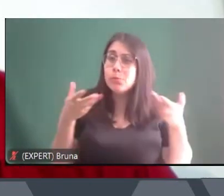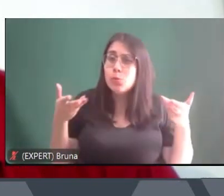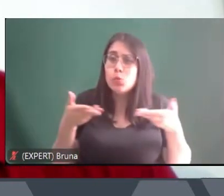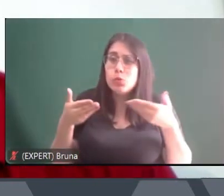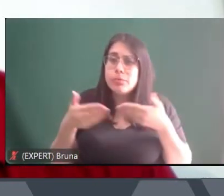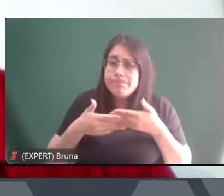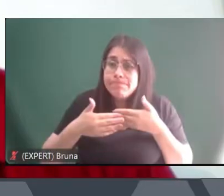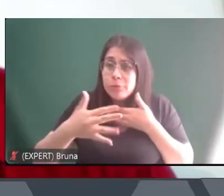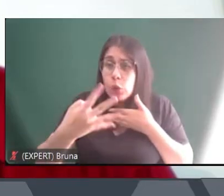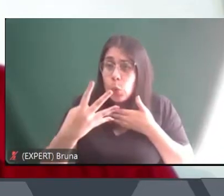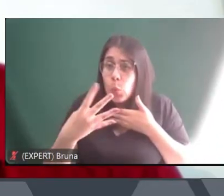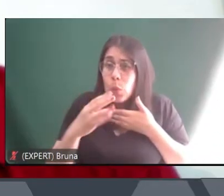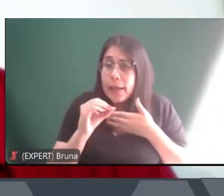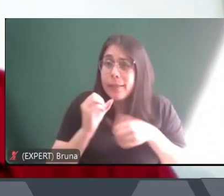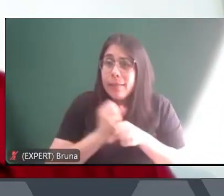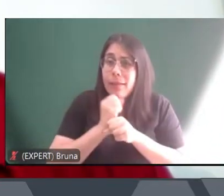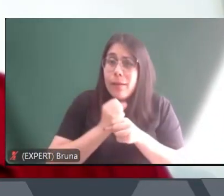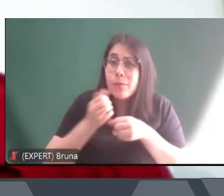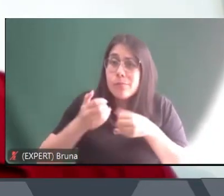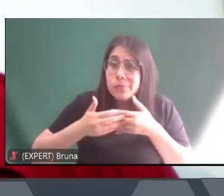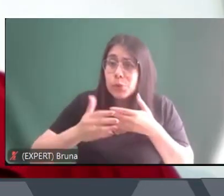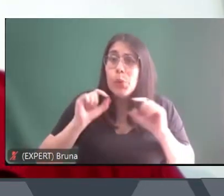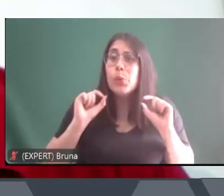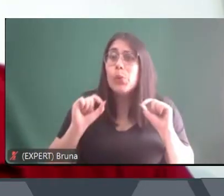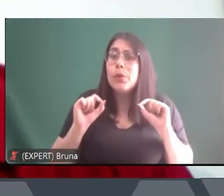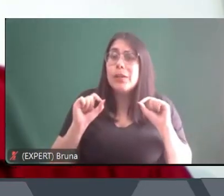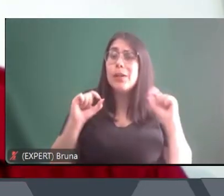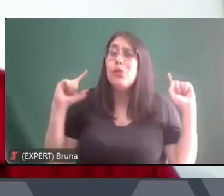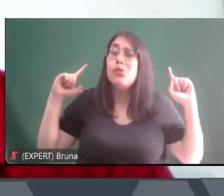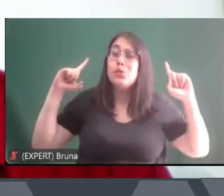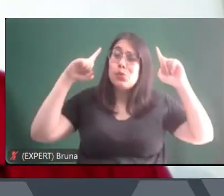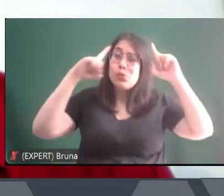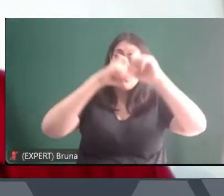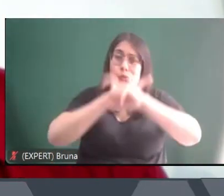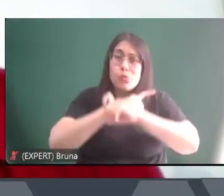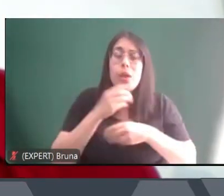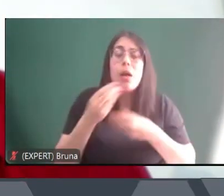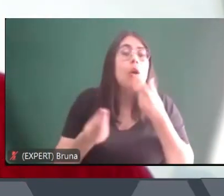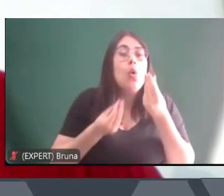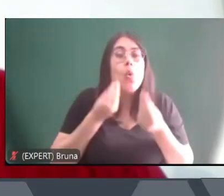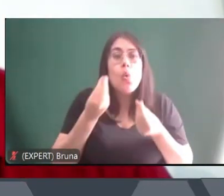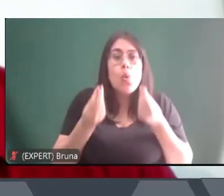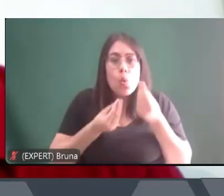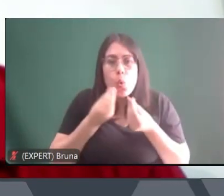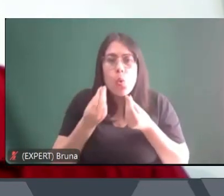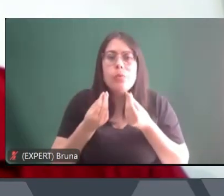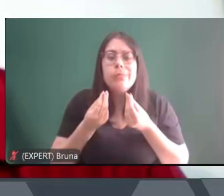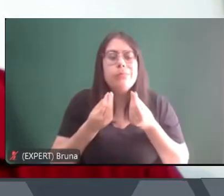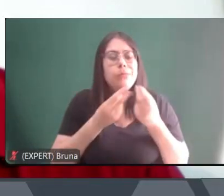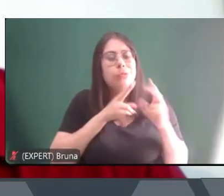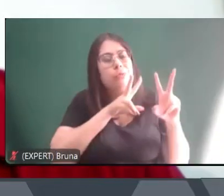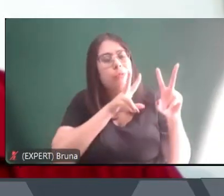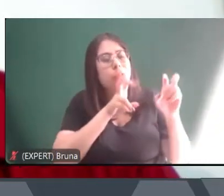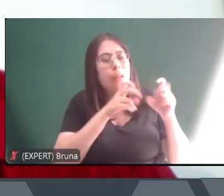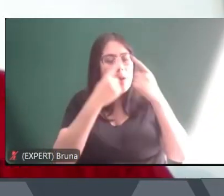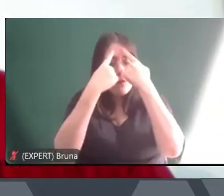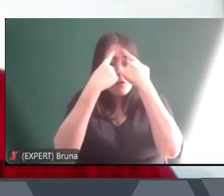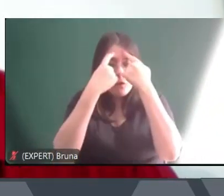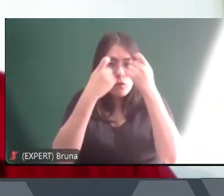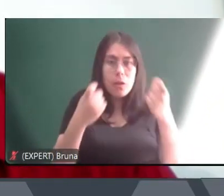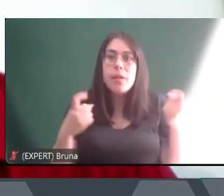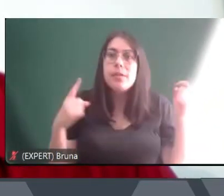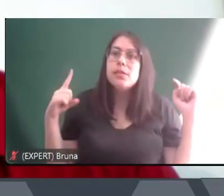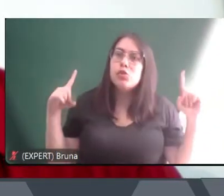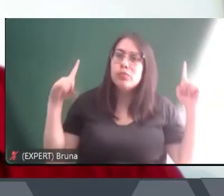últimos 40 anos foi justamente a dificuldade de lidar com o tema da violência e com o tema dos